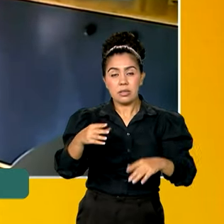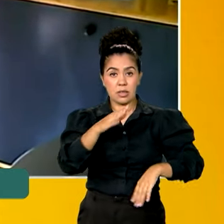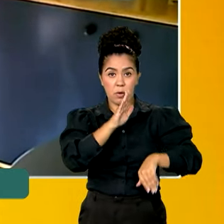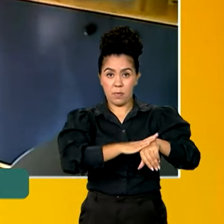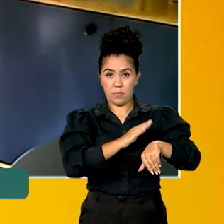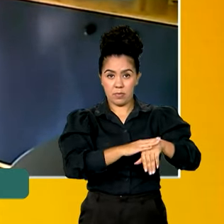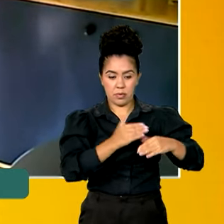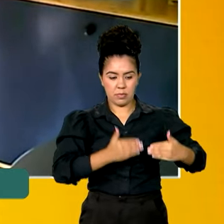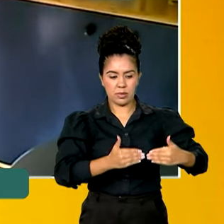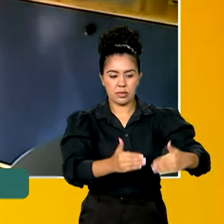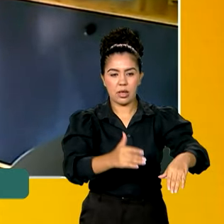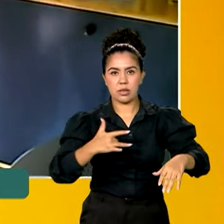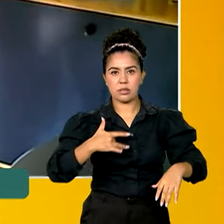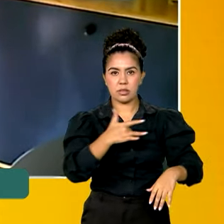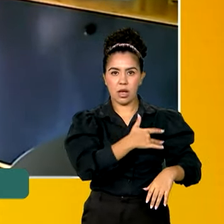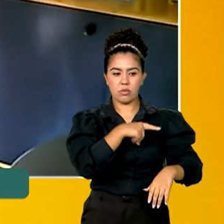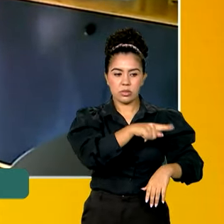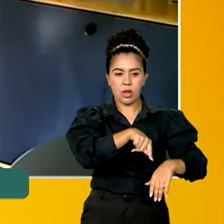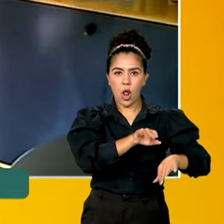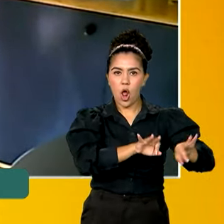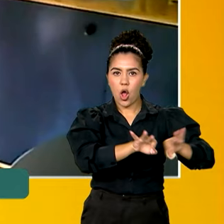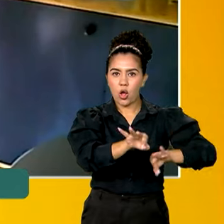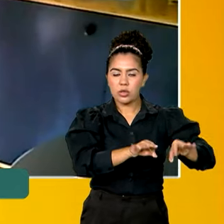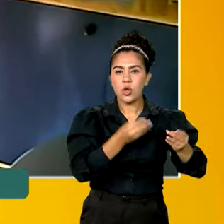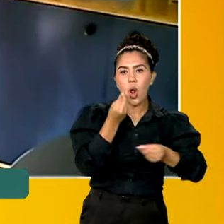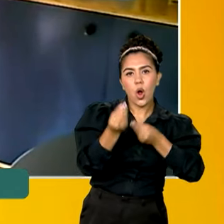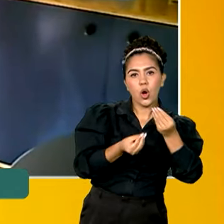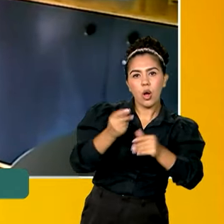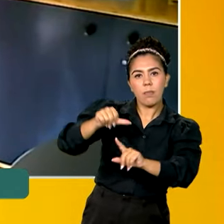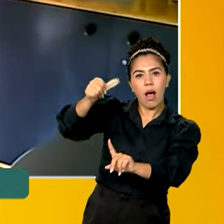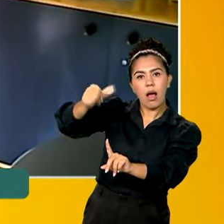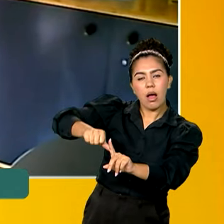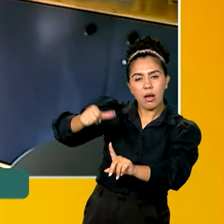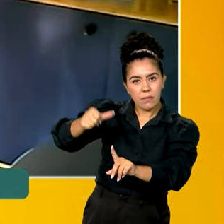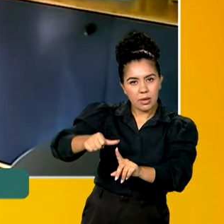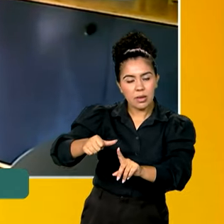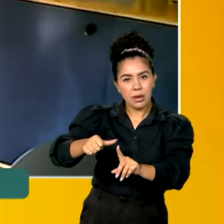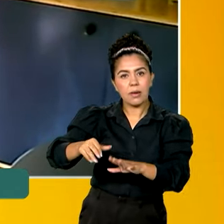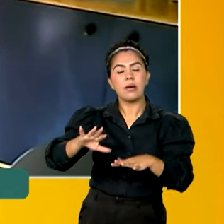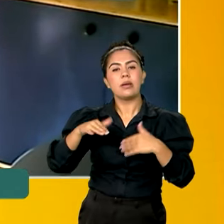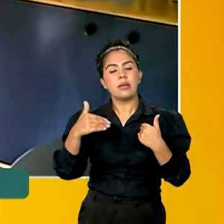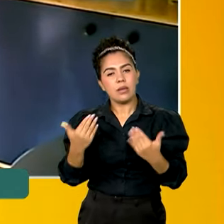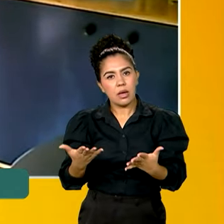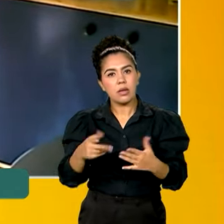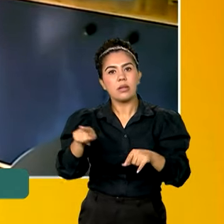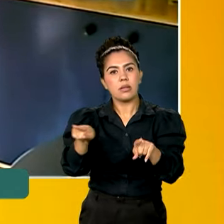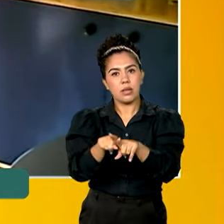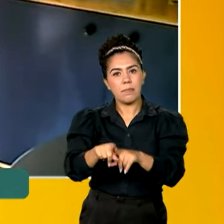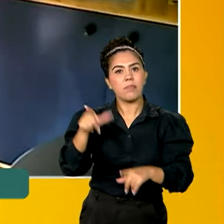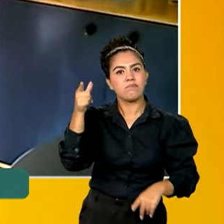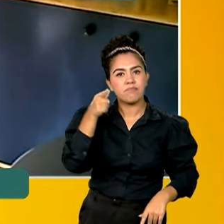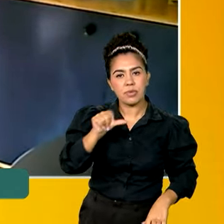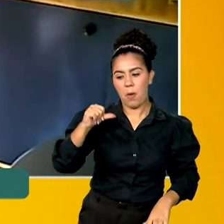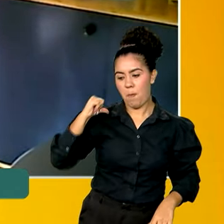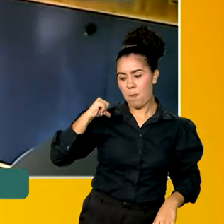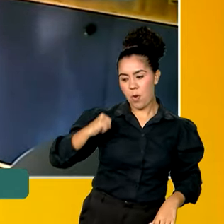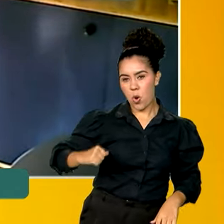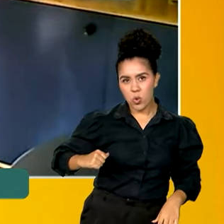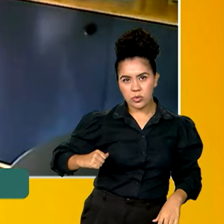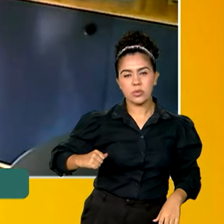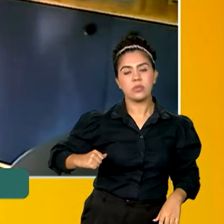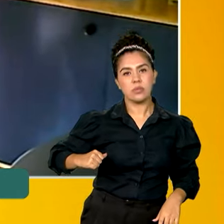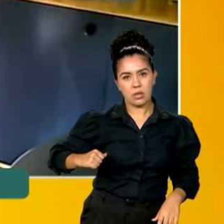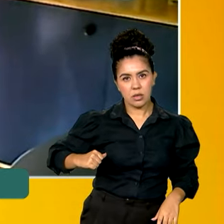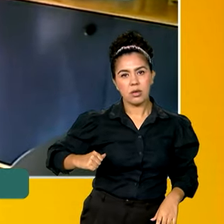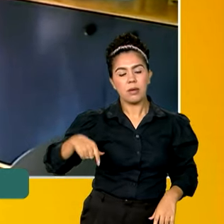organiza esse módulo de acolhimento e avaliação. E a novidade, nesse momento, é ele passa, então, a receber uma bolsa para que